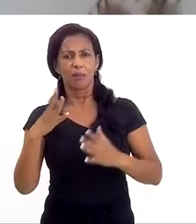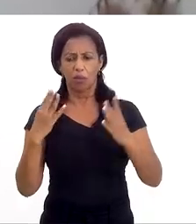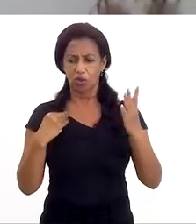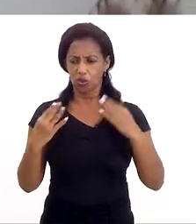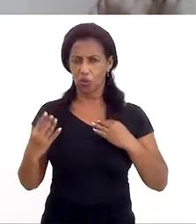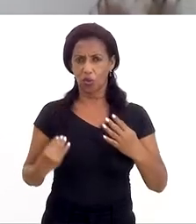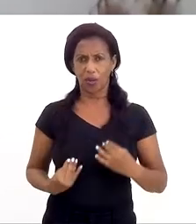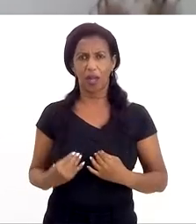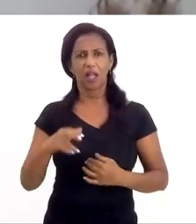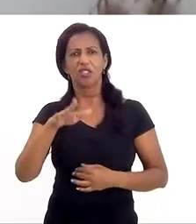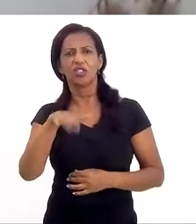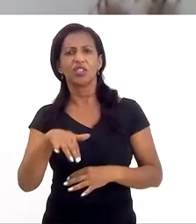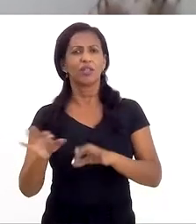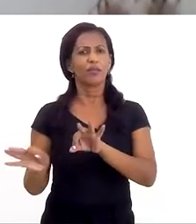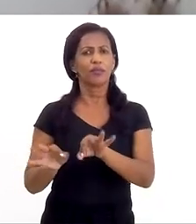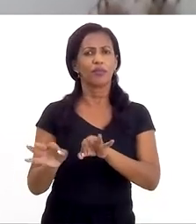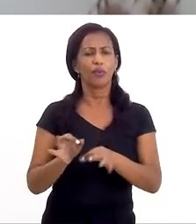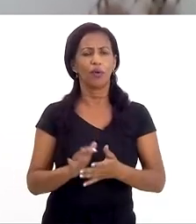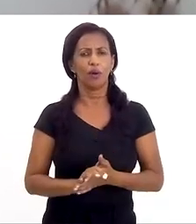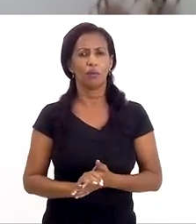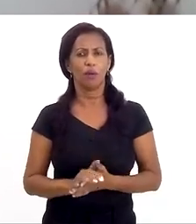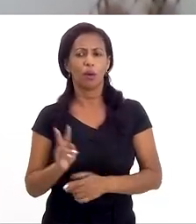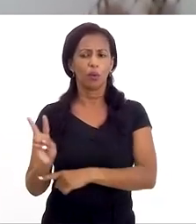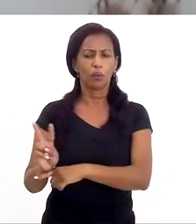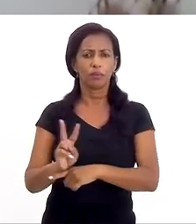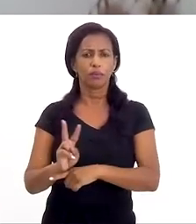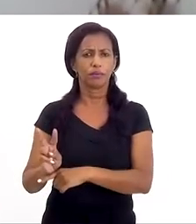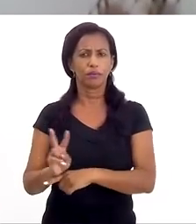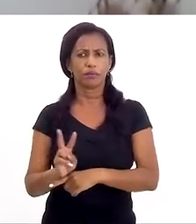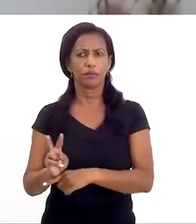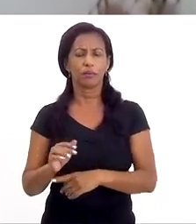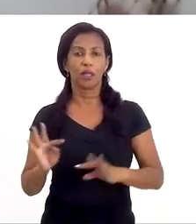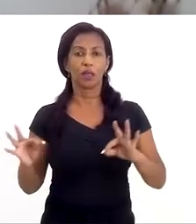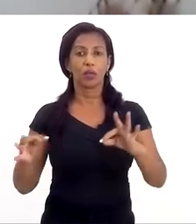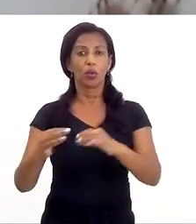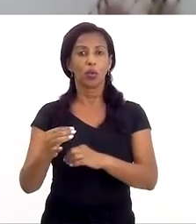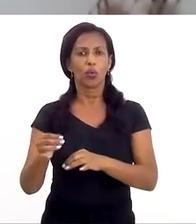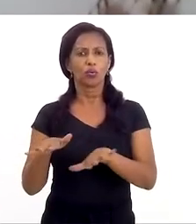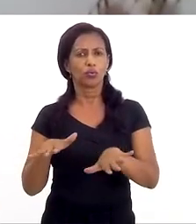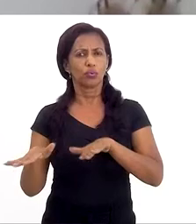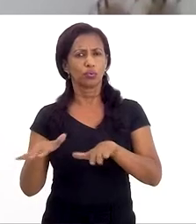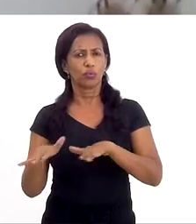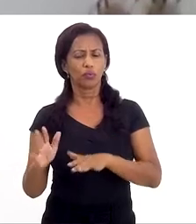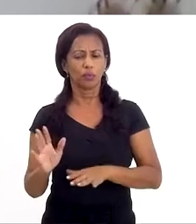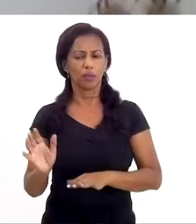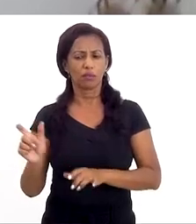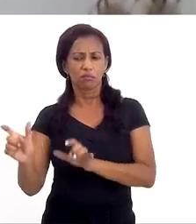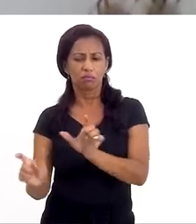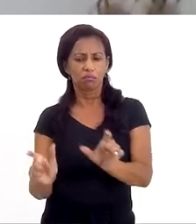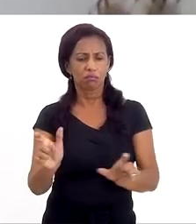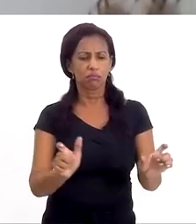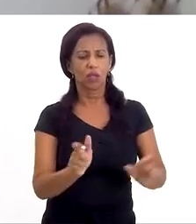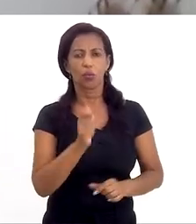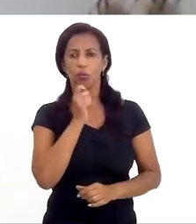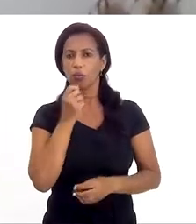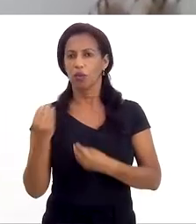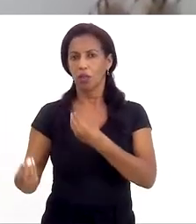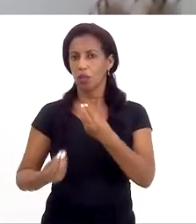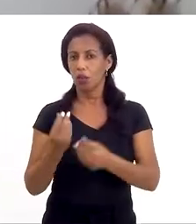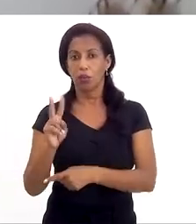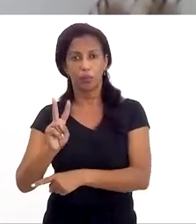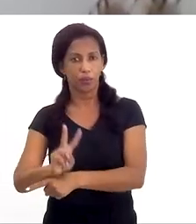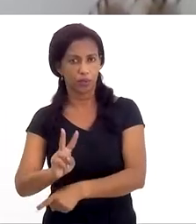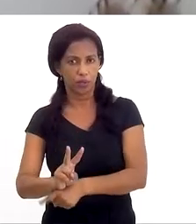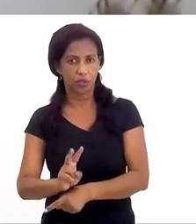Quem pode tocar no corpinho da criança, de que forma, observar a todos os movimentos da criança. Não há